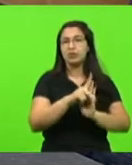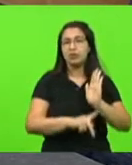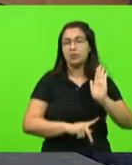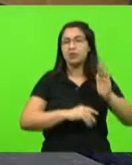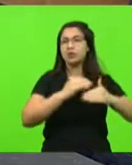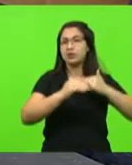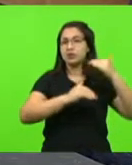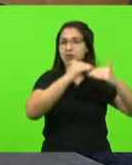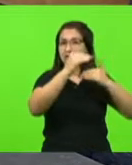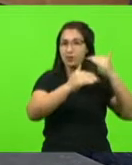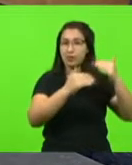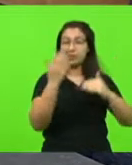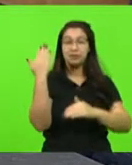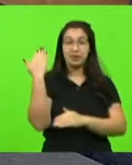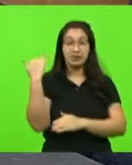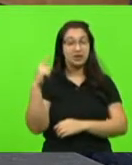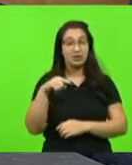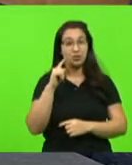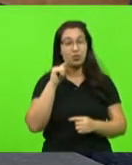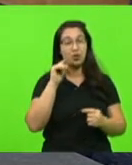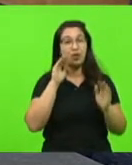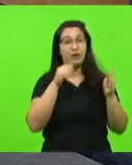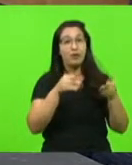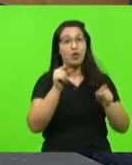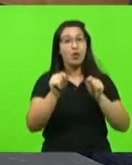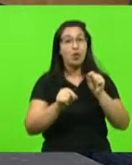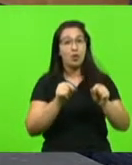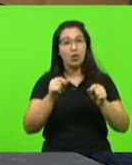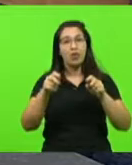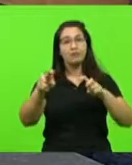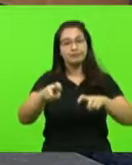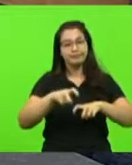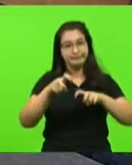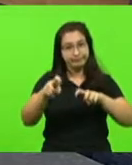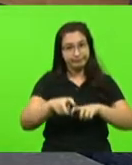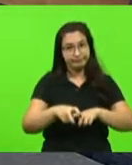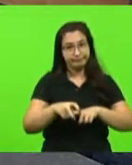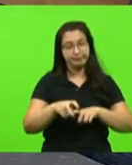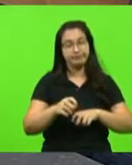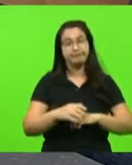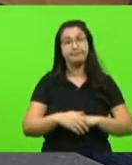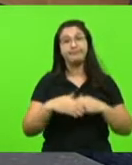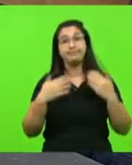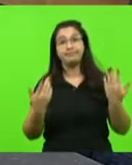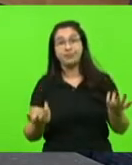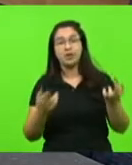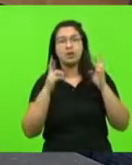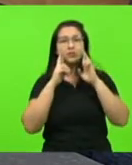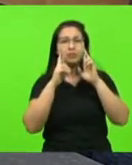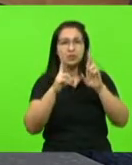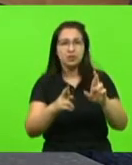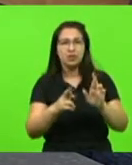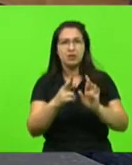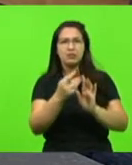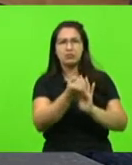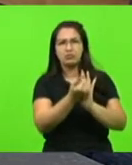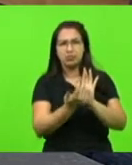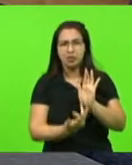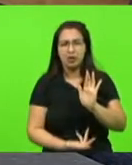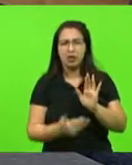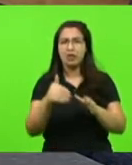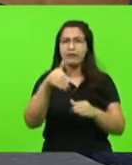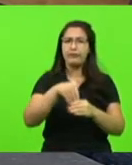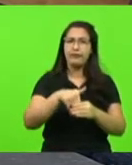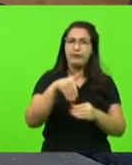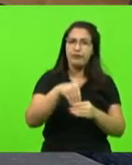naquele caso ligado à agricultura e à pecuária. Então, senhoras e senhores, respeitando aqui a relatoria e o voto proferido